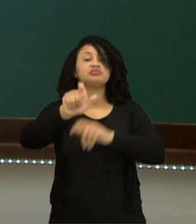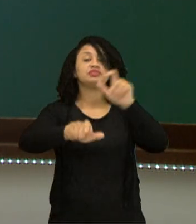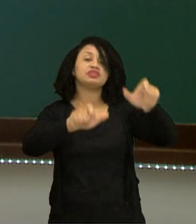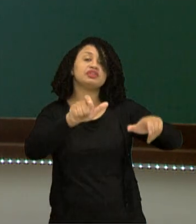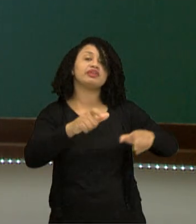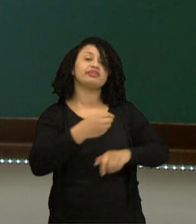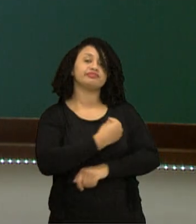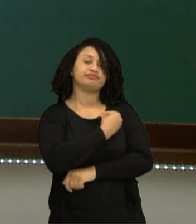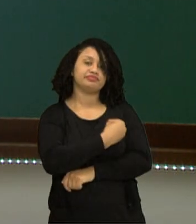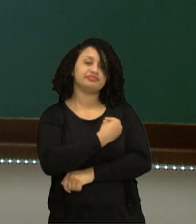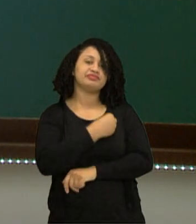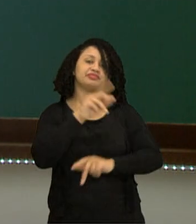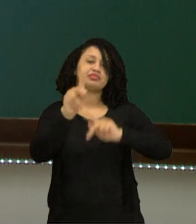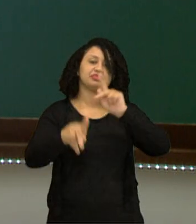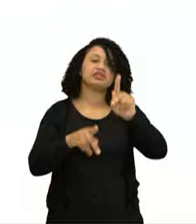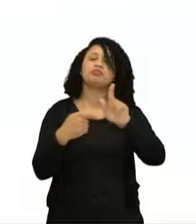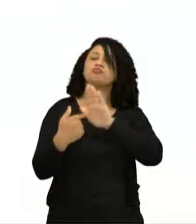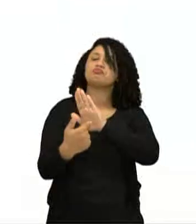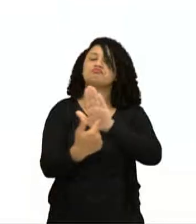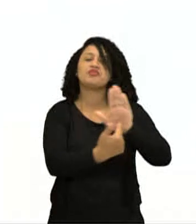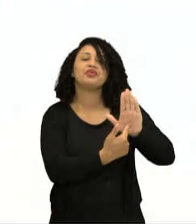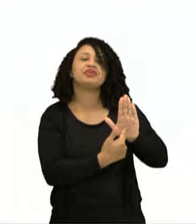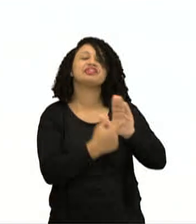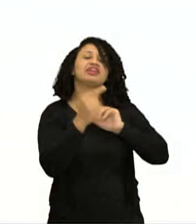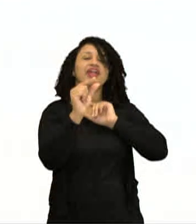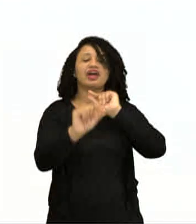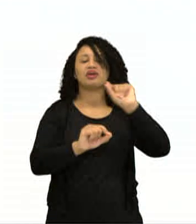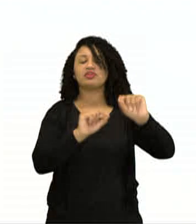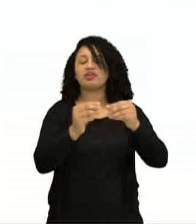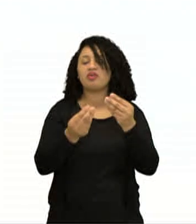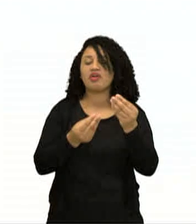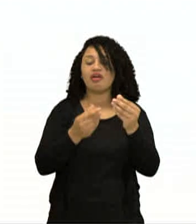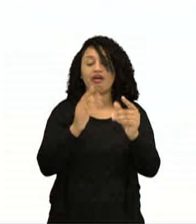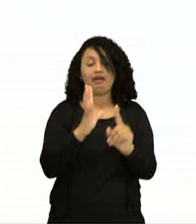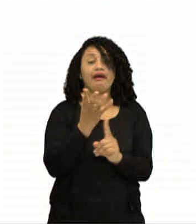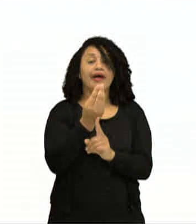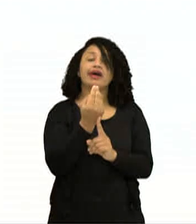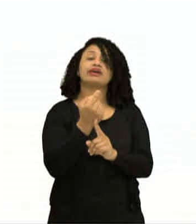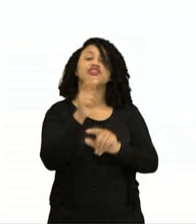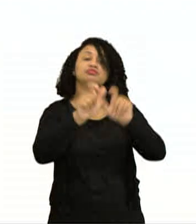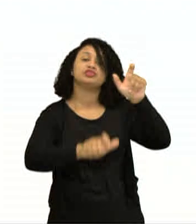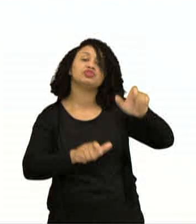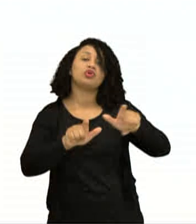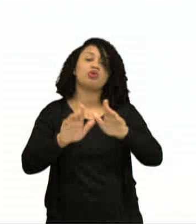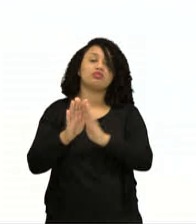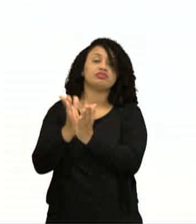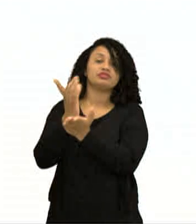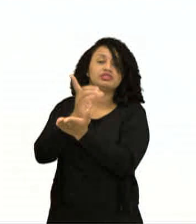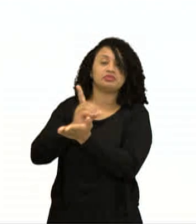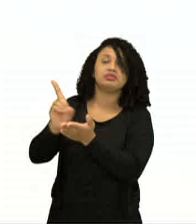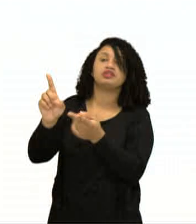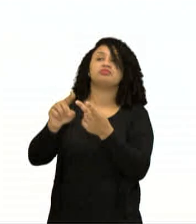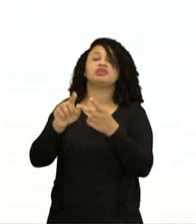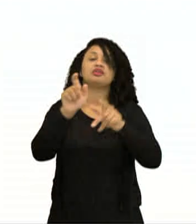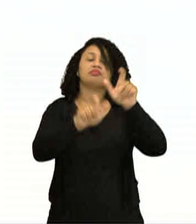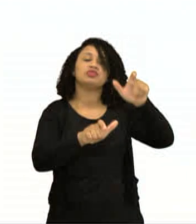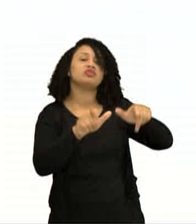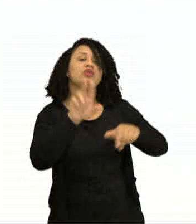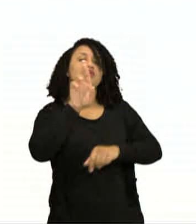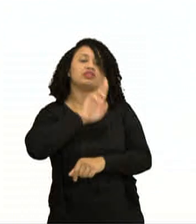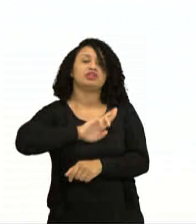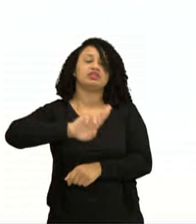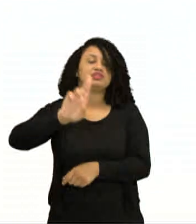na vida das pessoas. Retratar na arte figuras bíblicas, figuras religiosas,